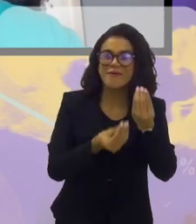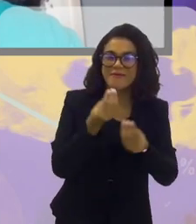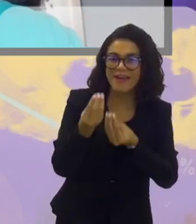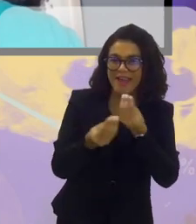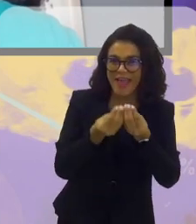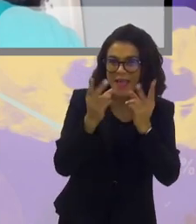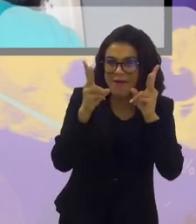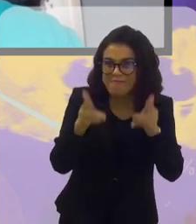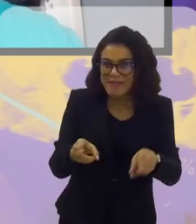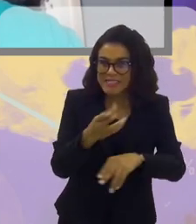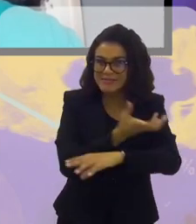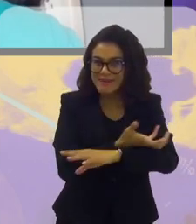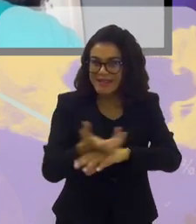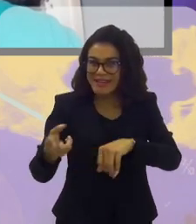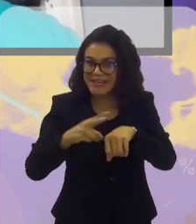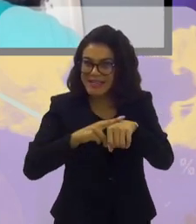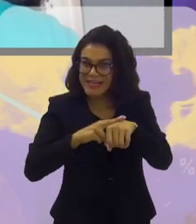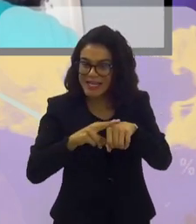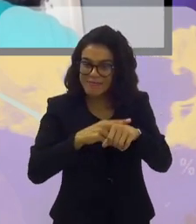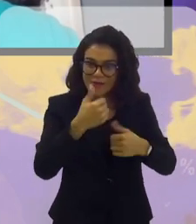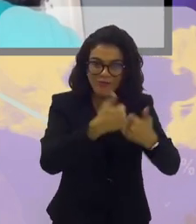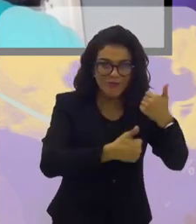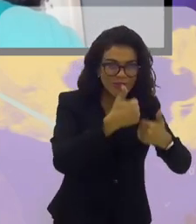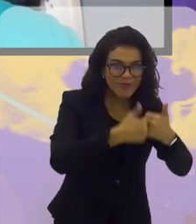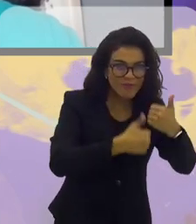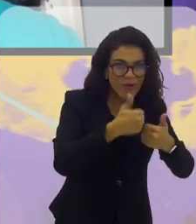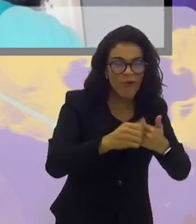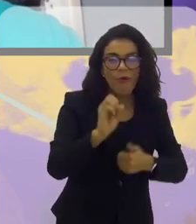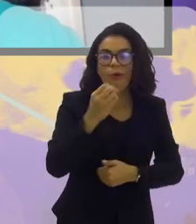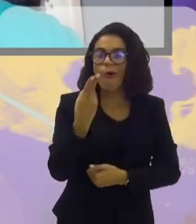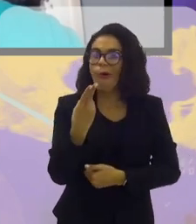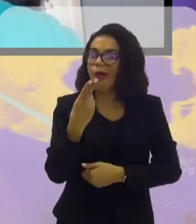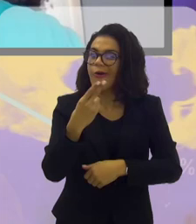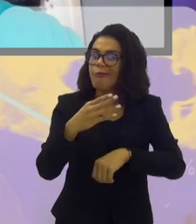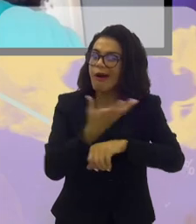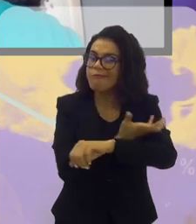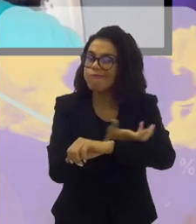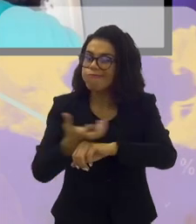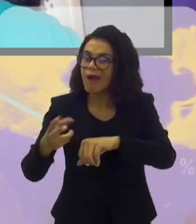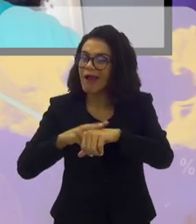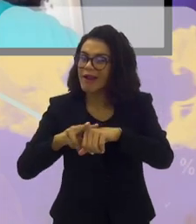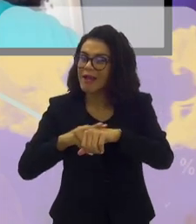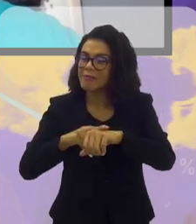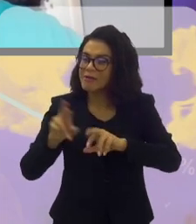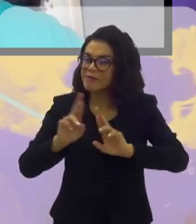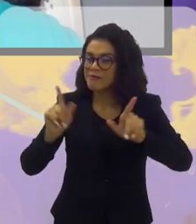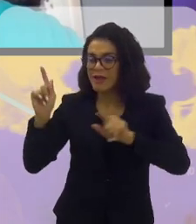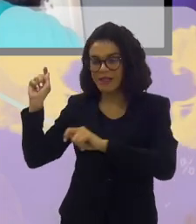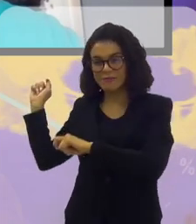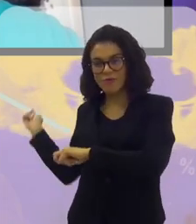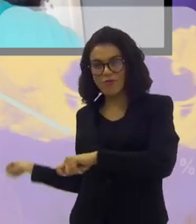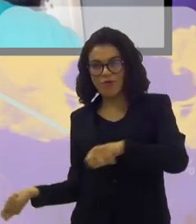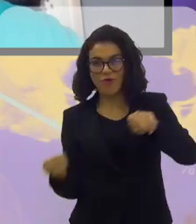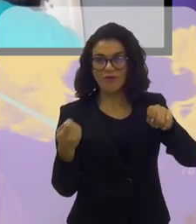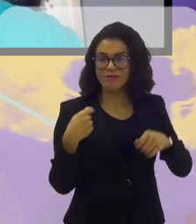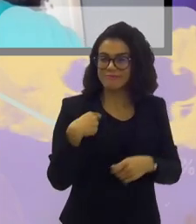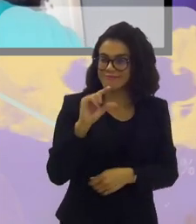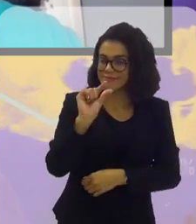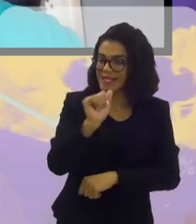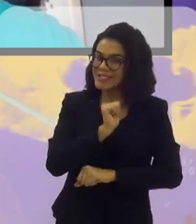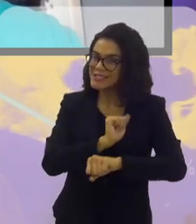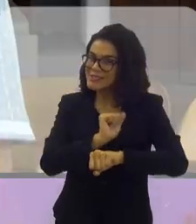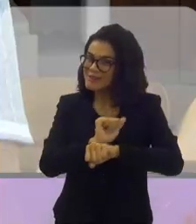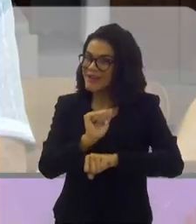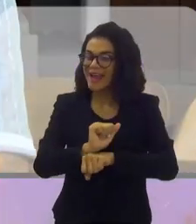técnicos também. É a mesma grama que se utiliza ou é uma grama diferente do futebol para o